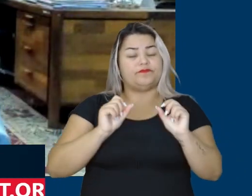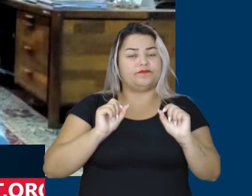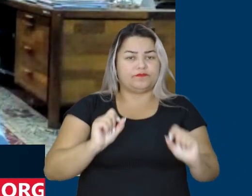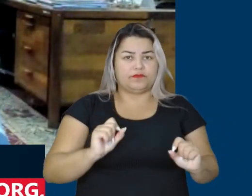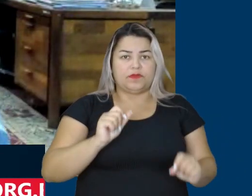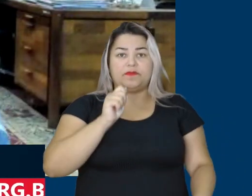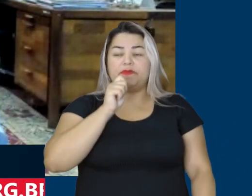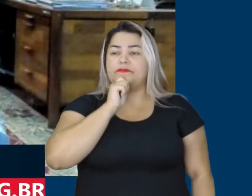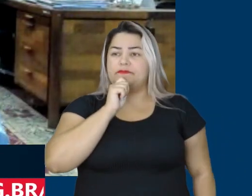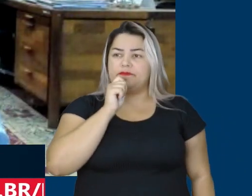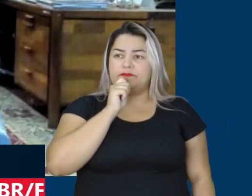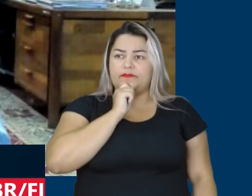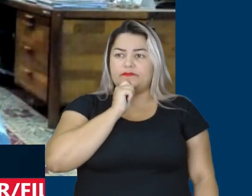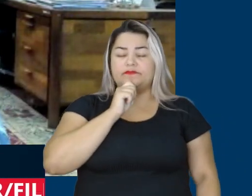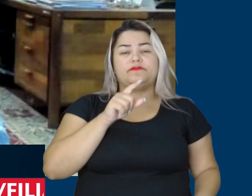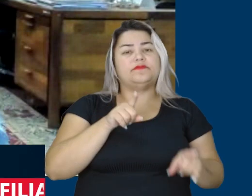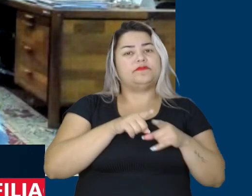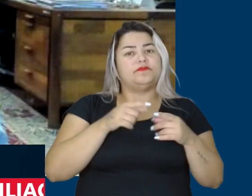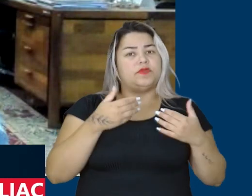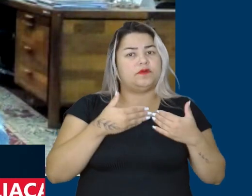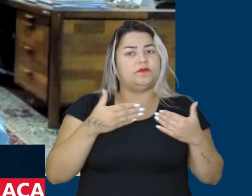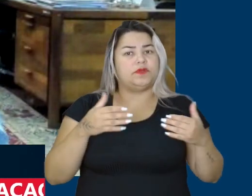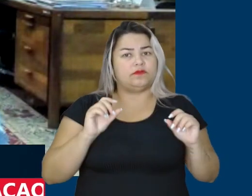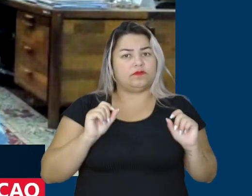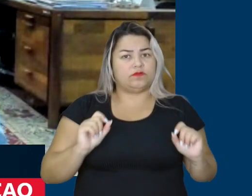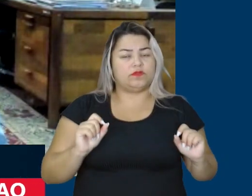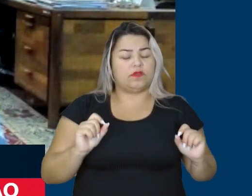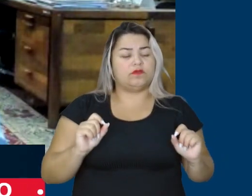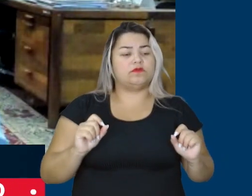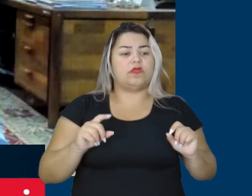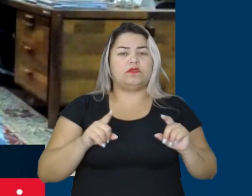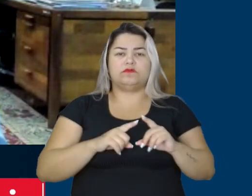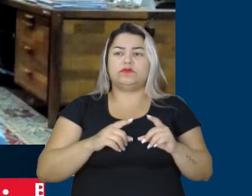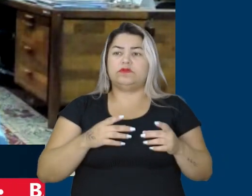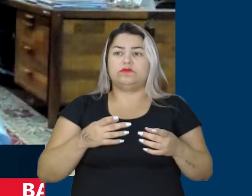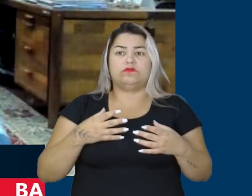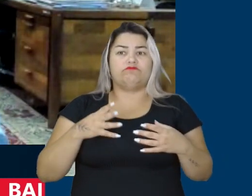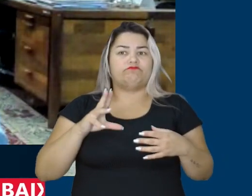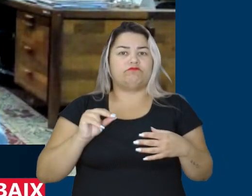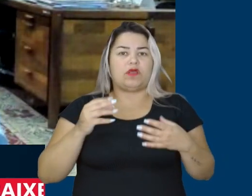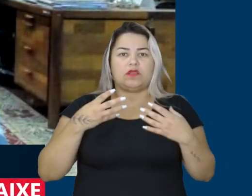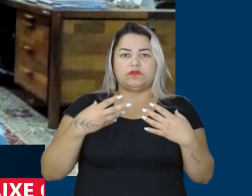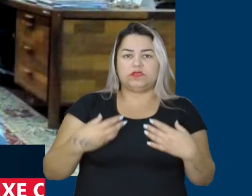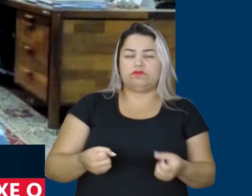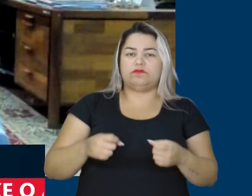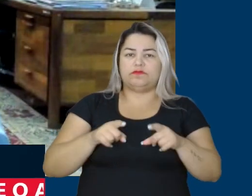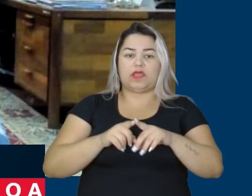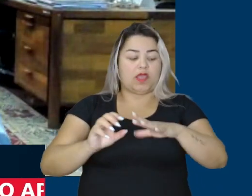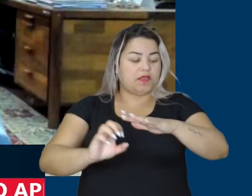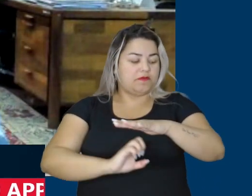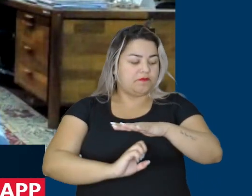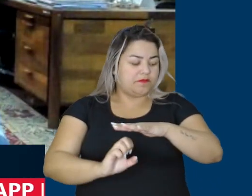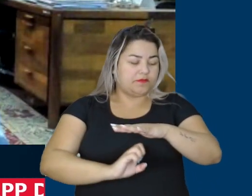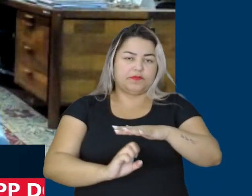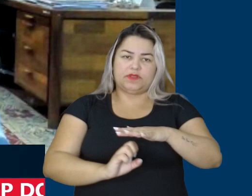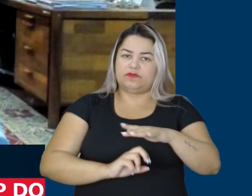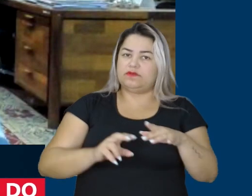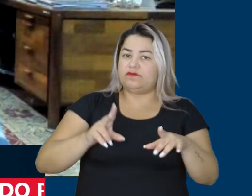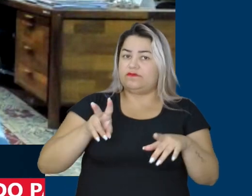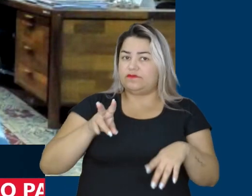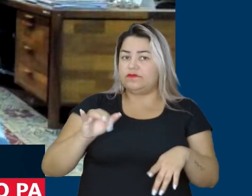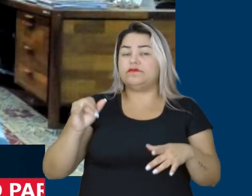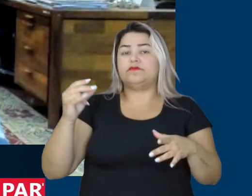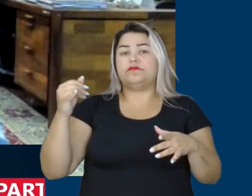ainda que se deixa a campo em aberto, não está sendo recusada aquela empresa, mas vai chegar o